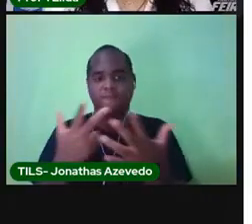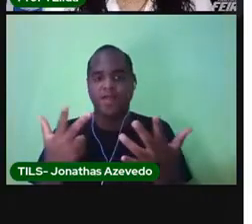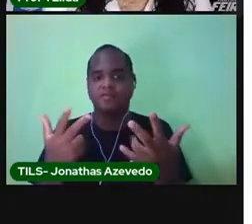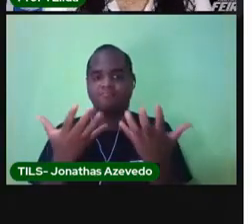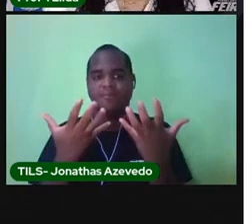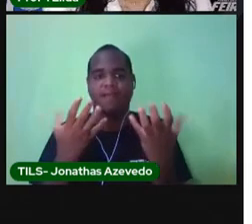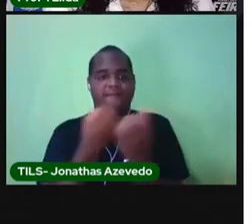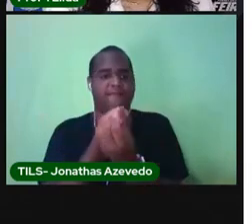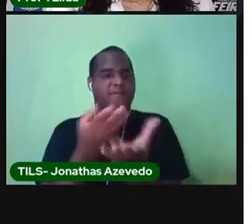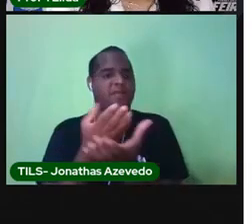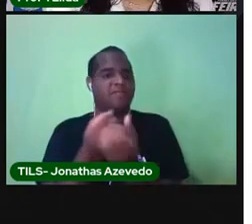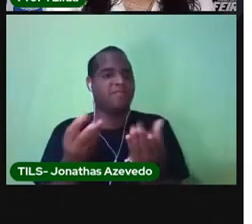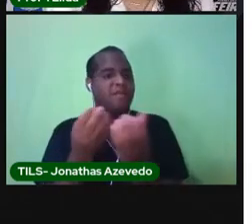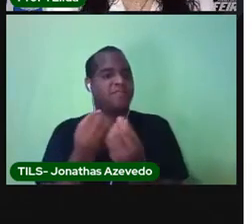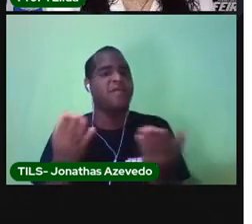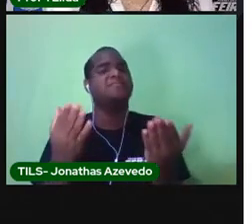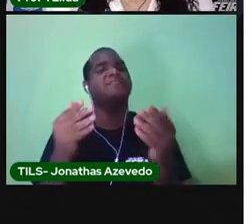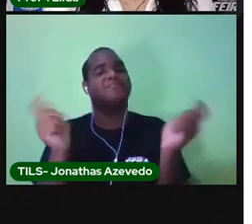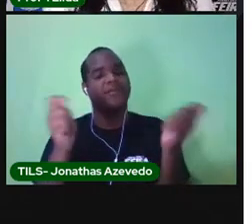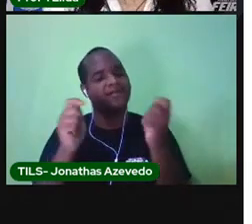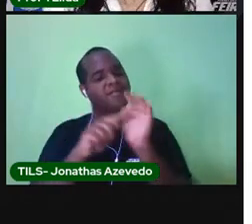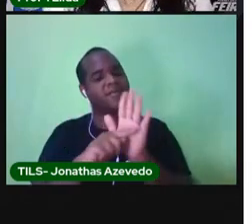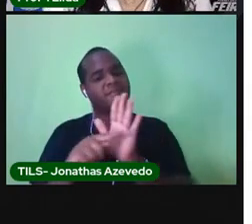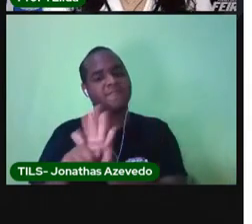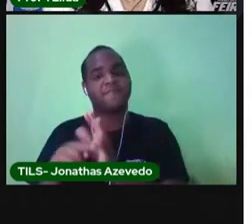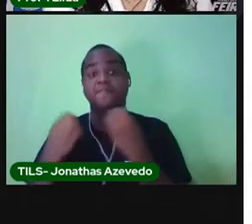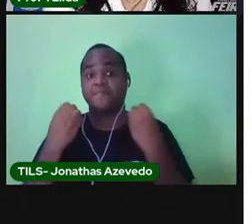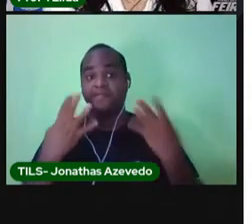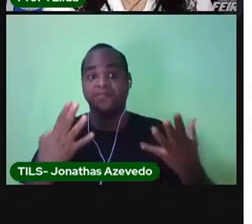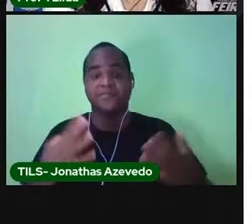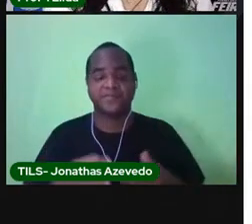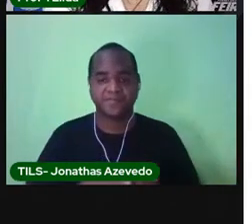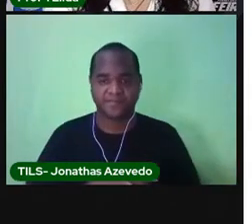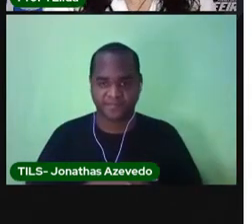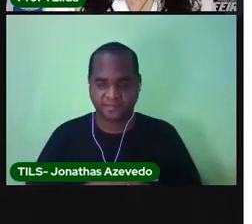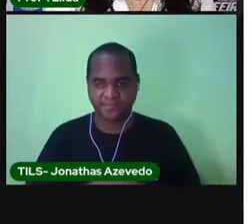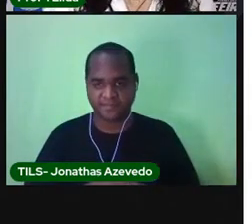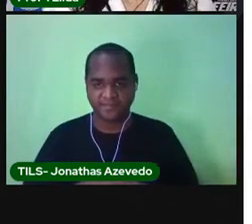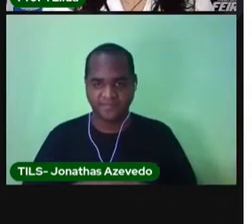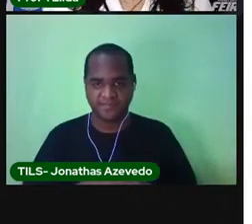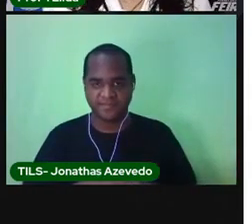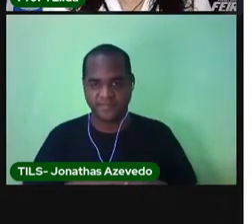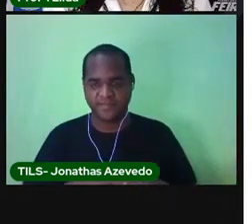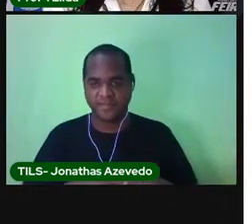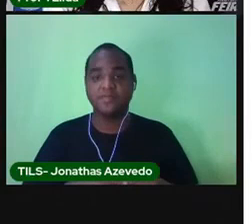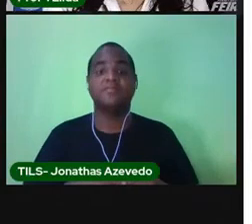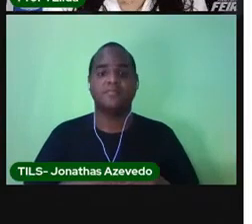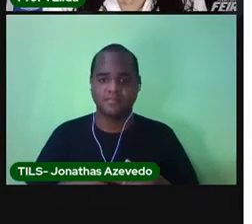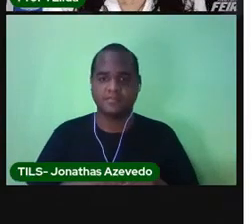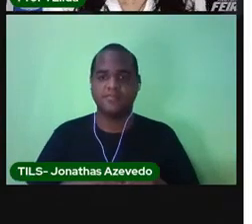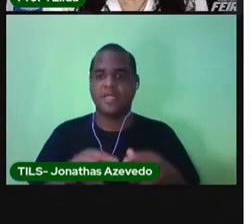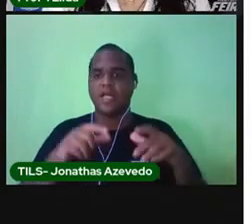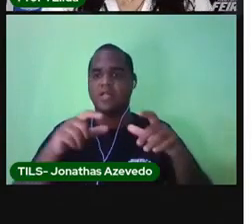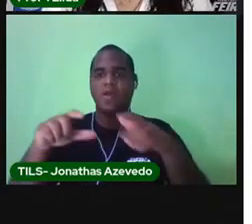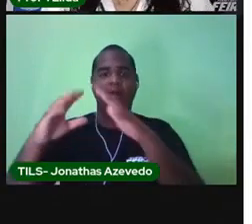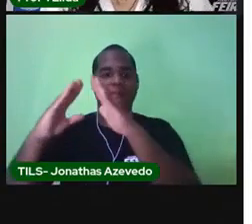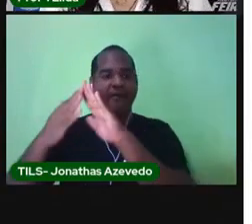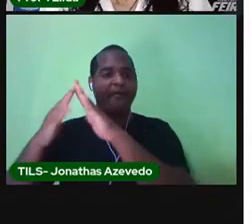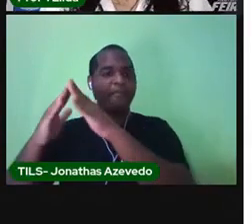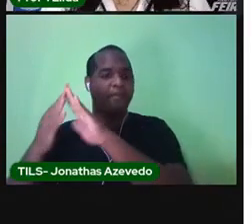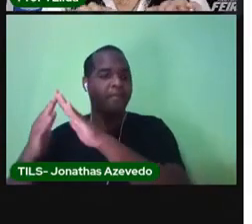distribuídos e comercializados. Encontra-se nas regiões mais periféricas da cidade.